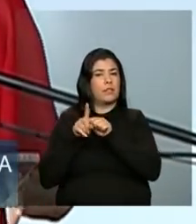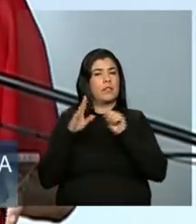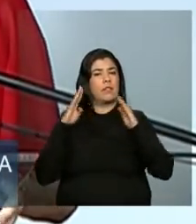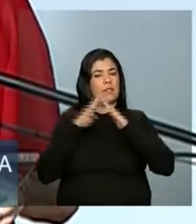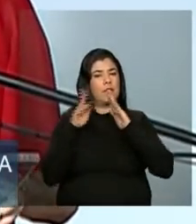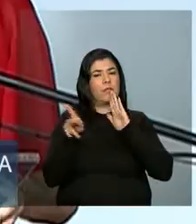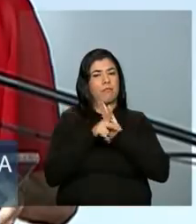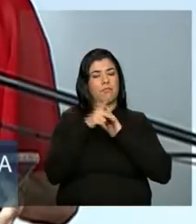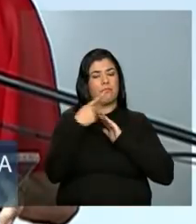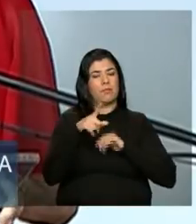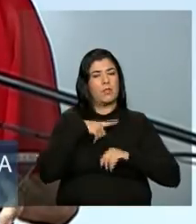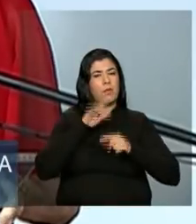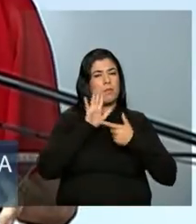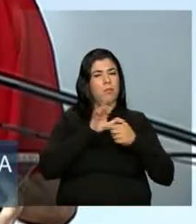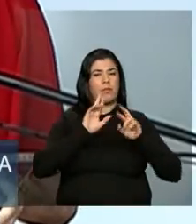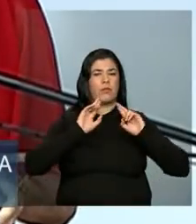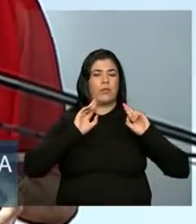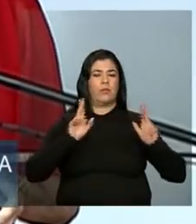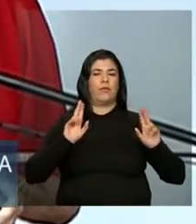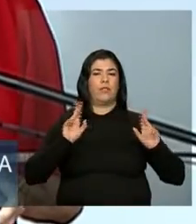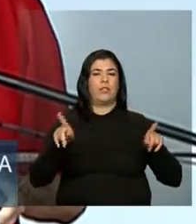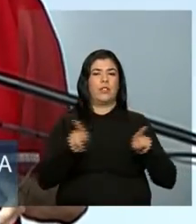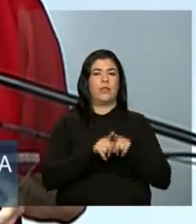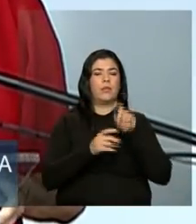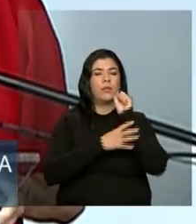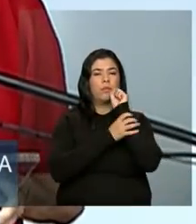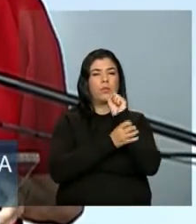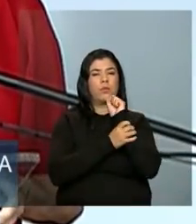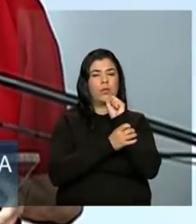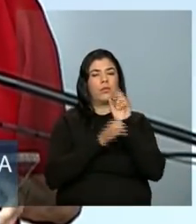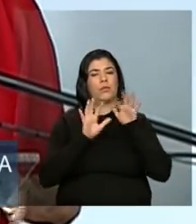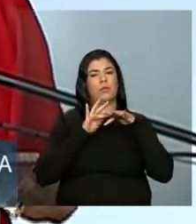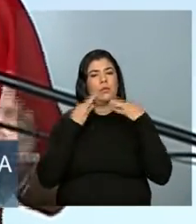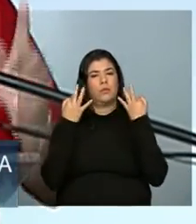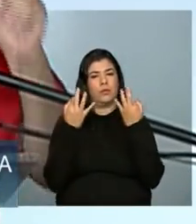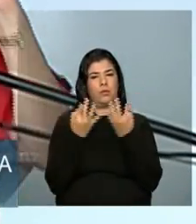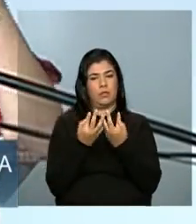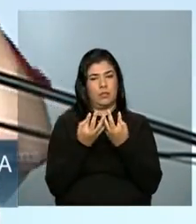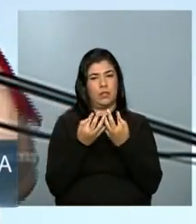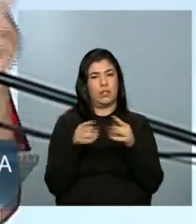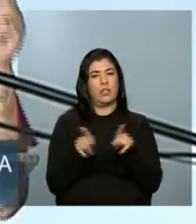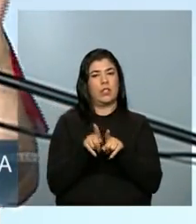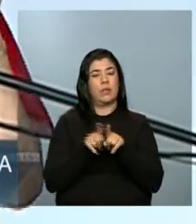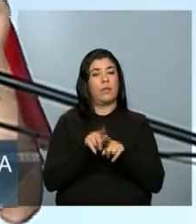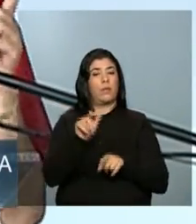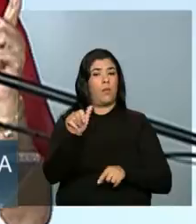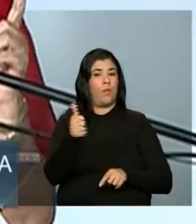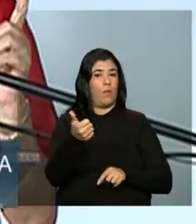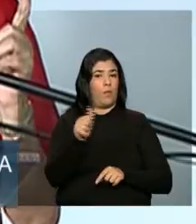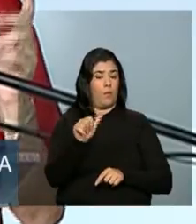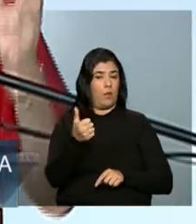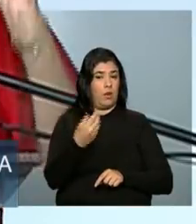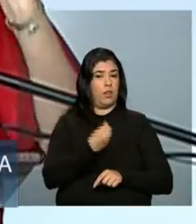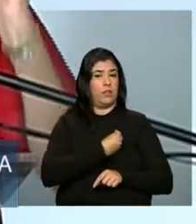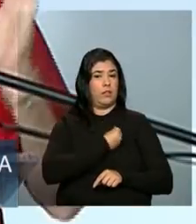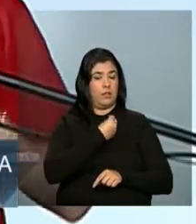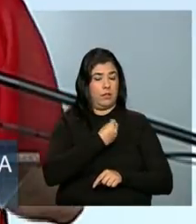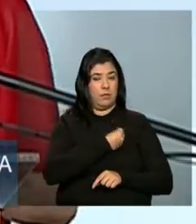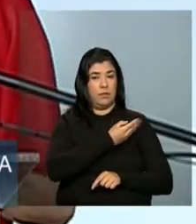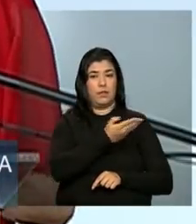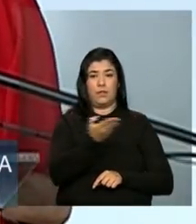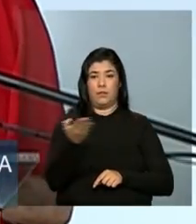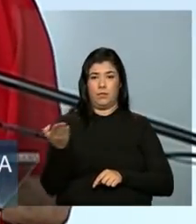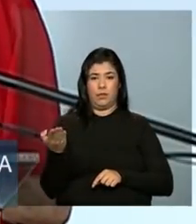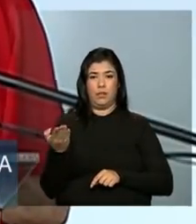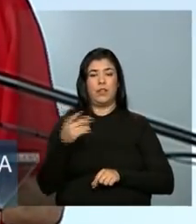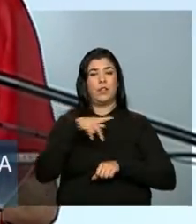faz toda a diferença para a segurança das famílias e para a qualidade de vida